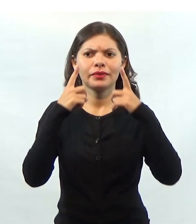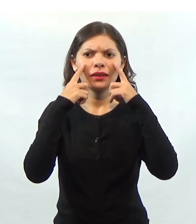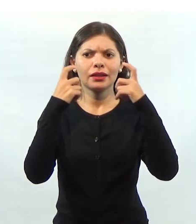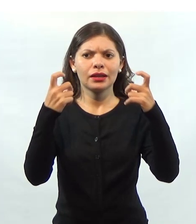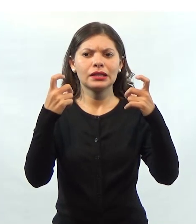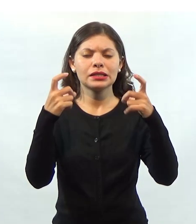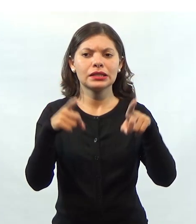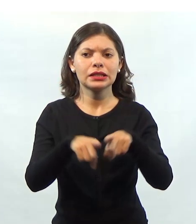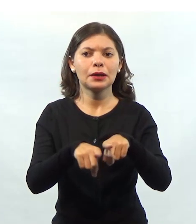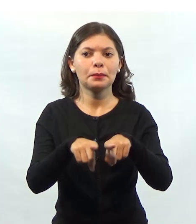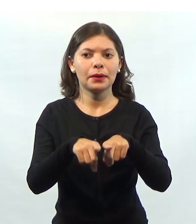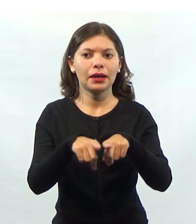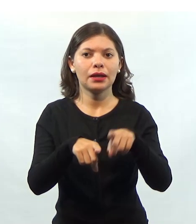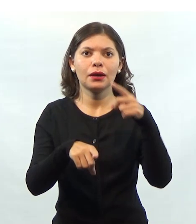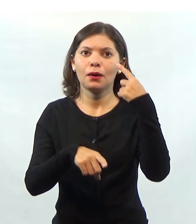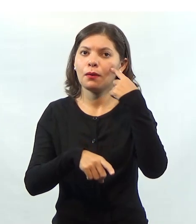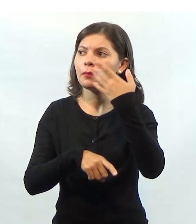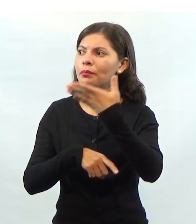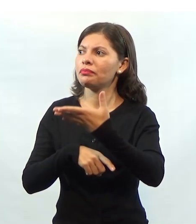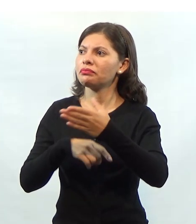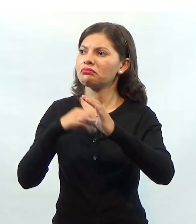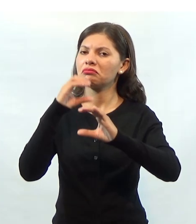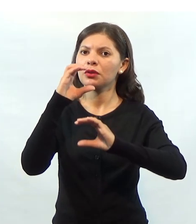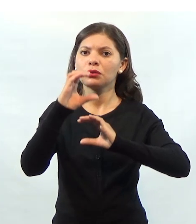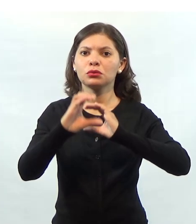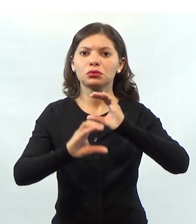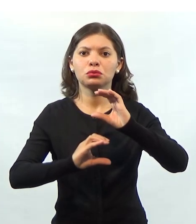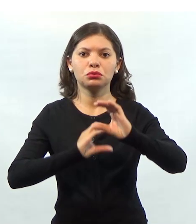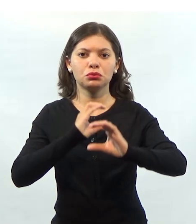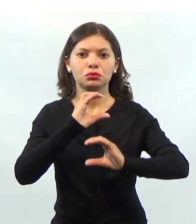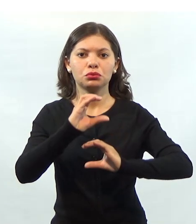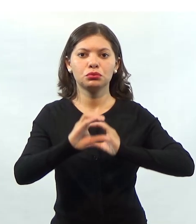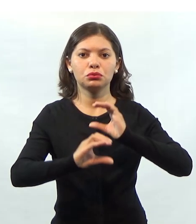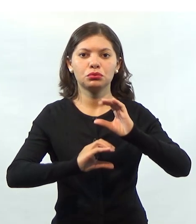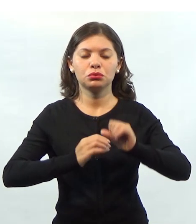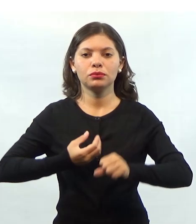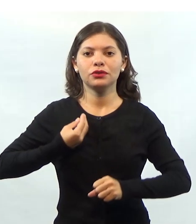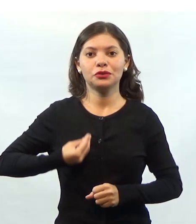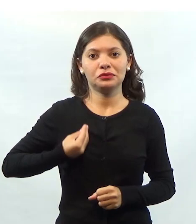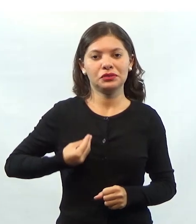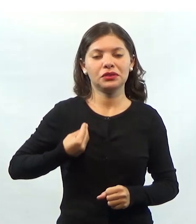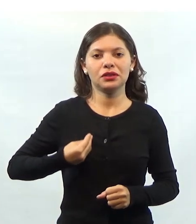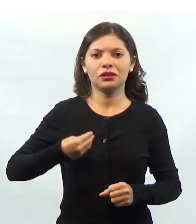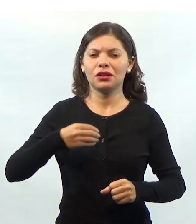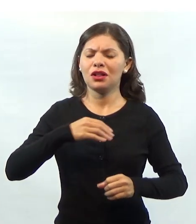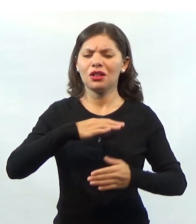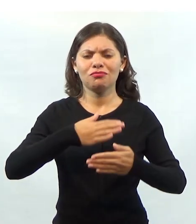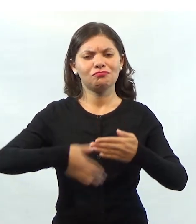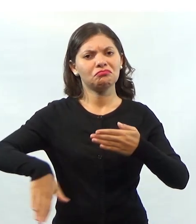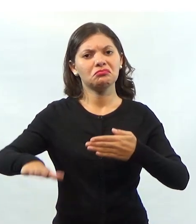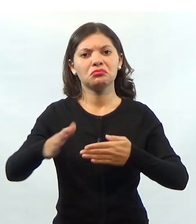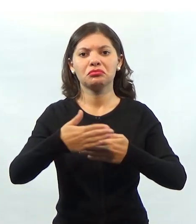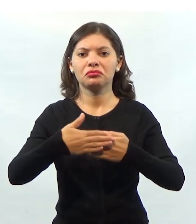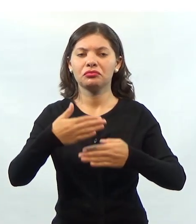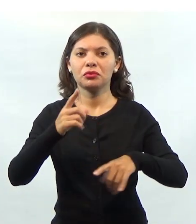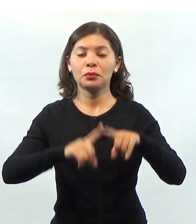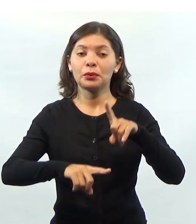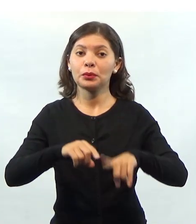É interessante também a gente falar sobre o ciclo de vida dos produtos. Todos os produtos têm um ciclo de vidas.